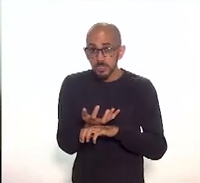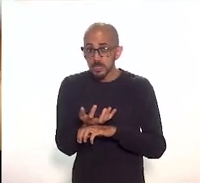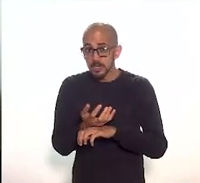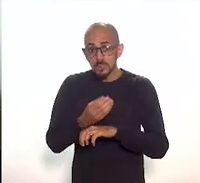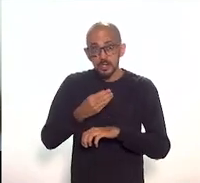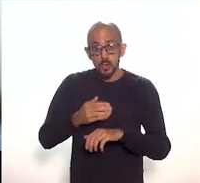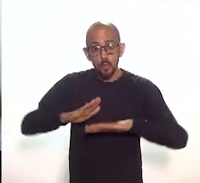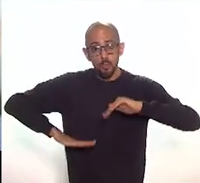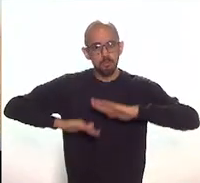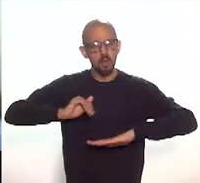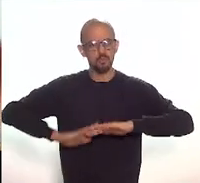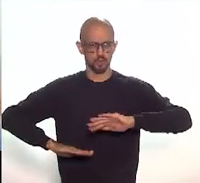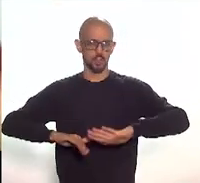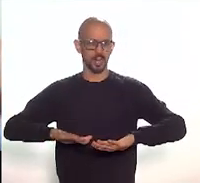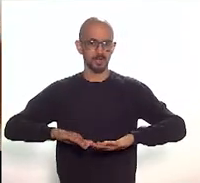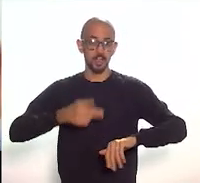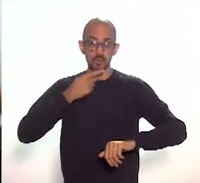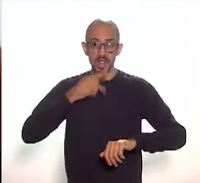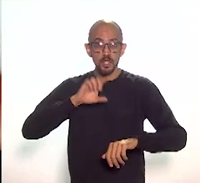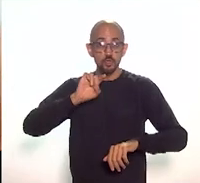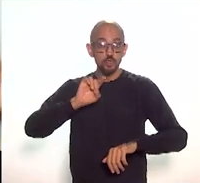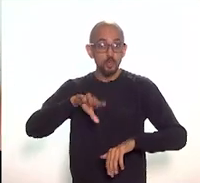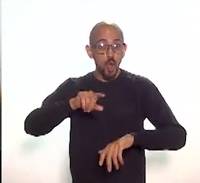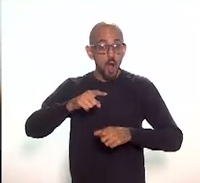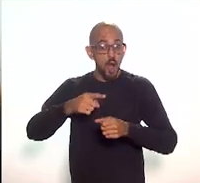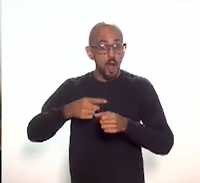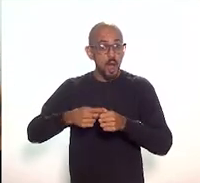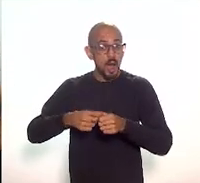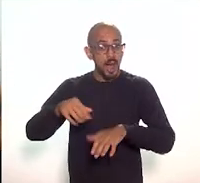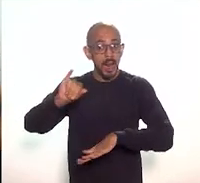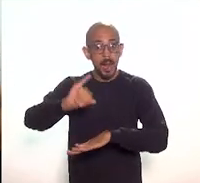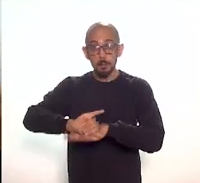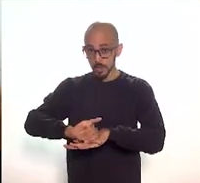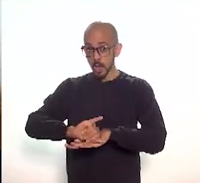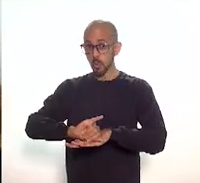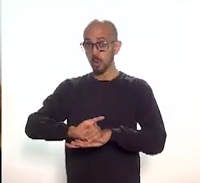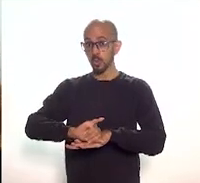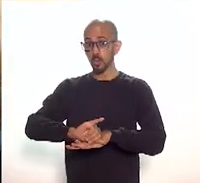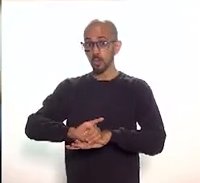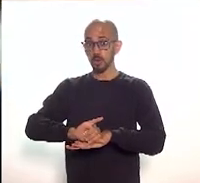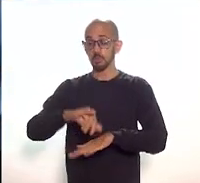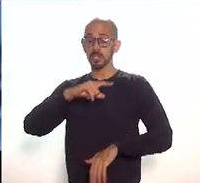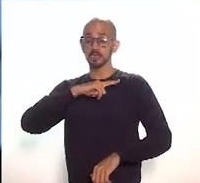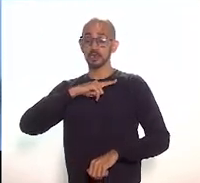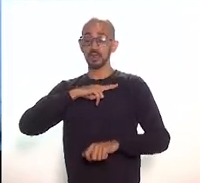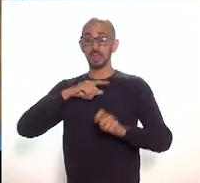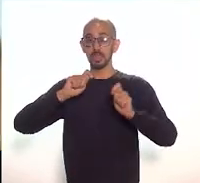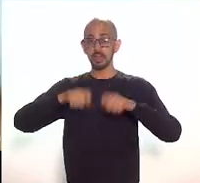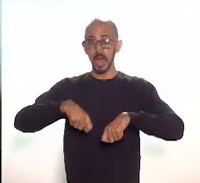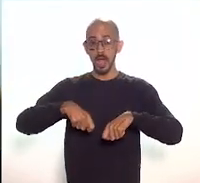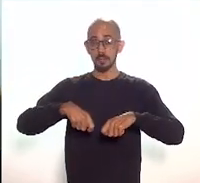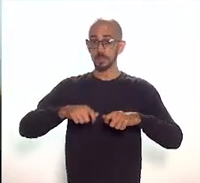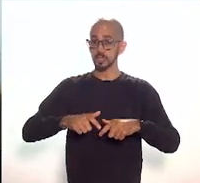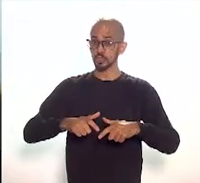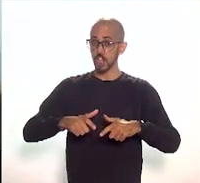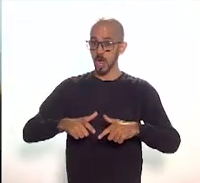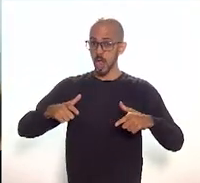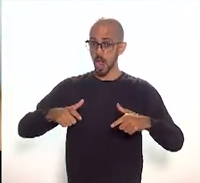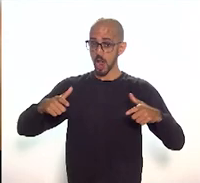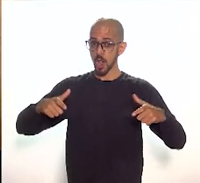falei aqui só da cidade do Rio de Janeiro, porque podemos transpassar